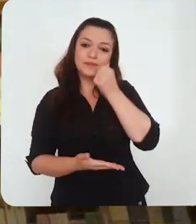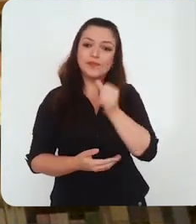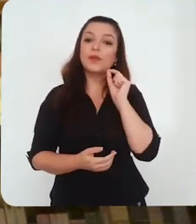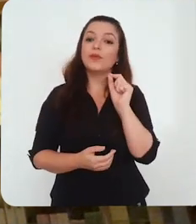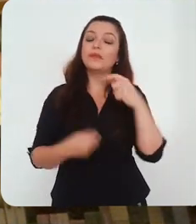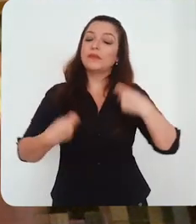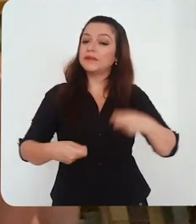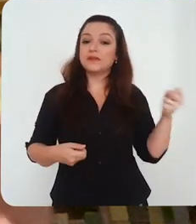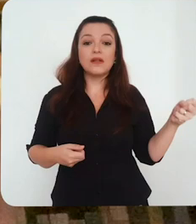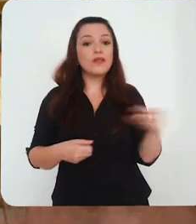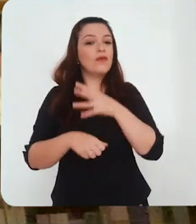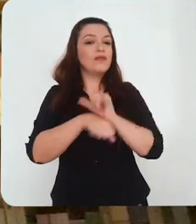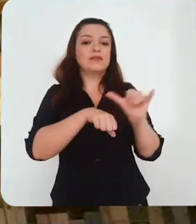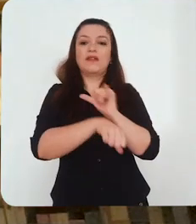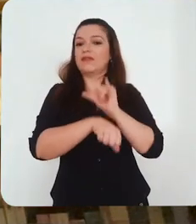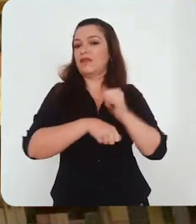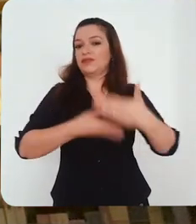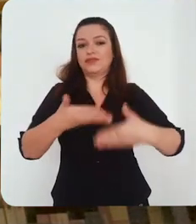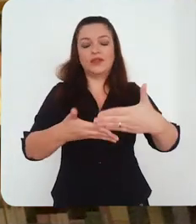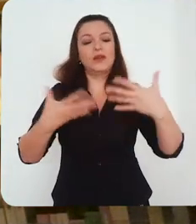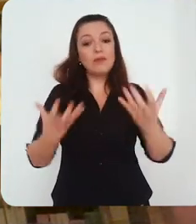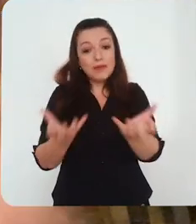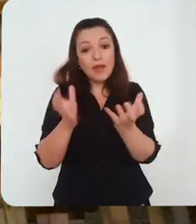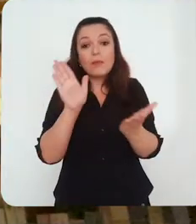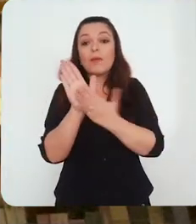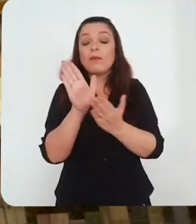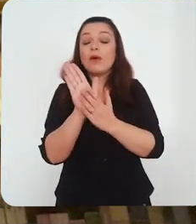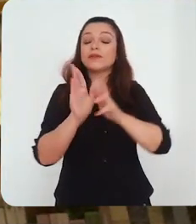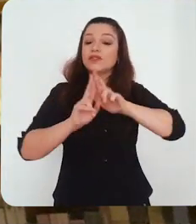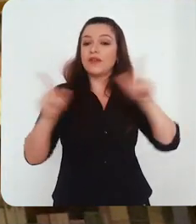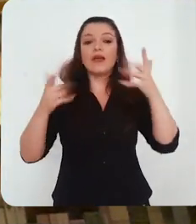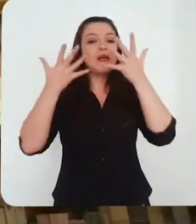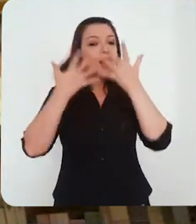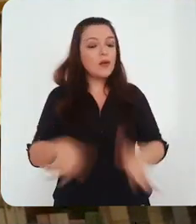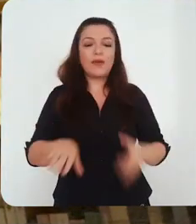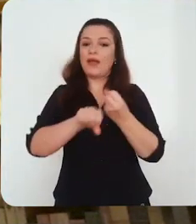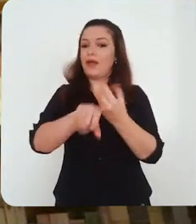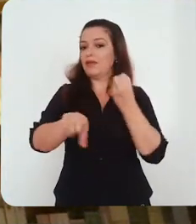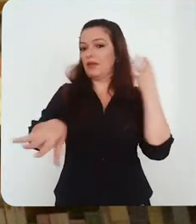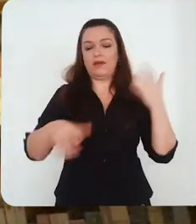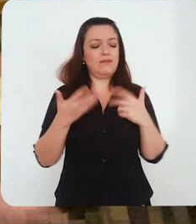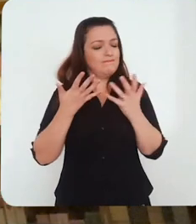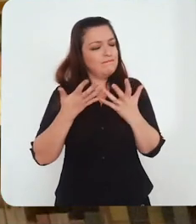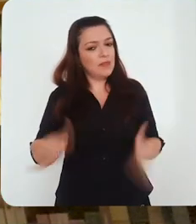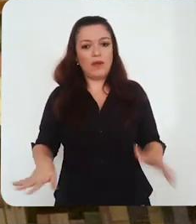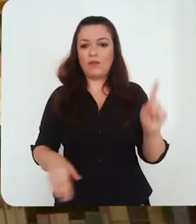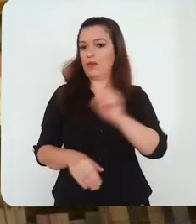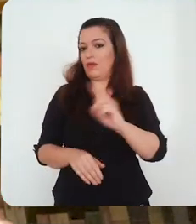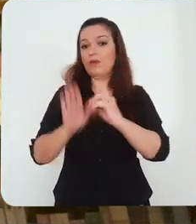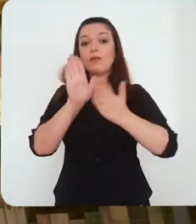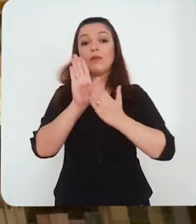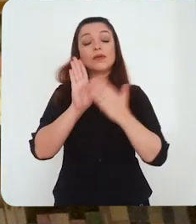que nós queremos fazer um novo desenho. Um novo desenho de uma proposta que não seja, atenção, EAD,